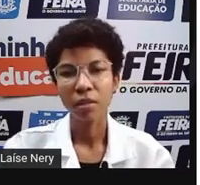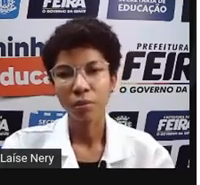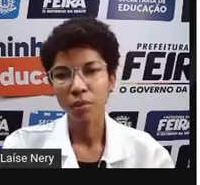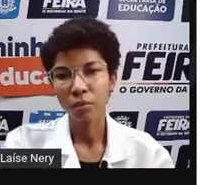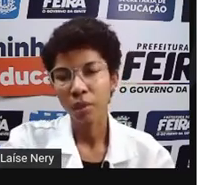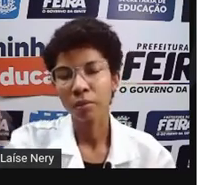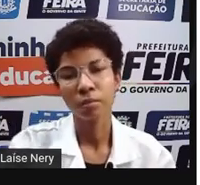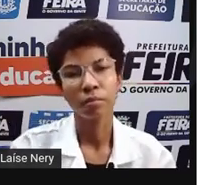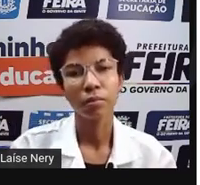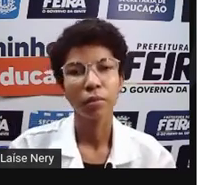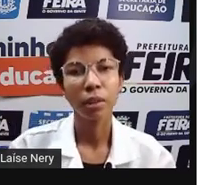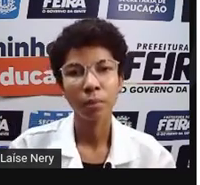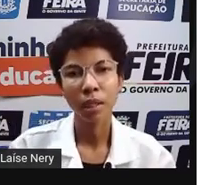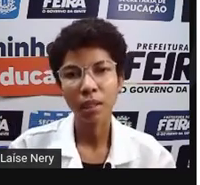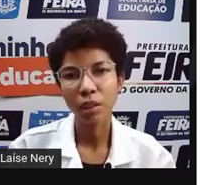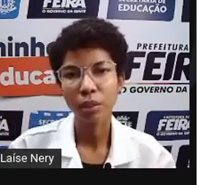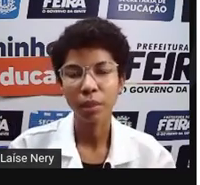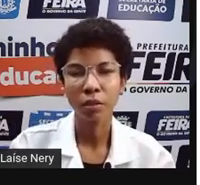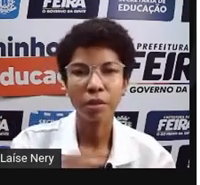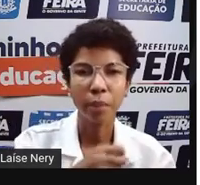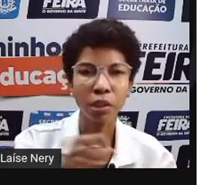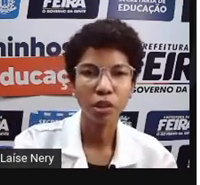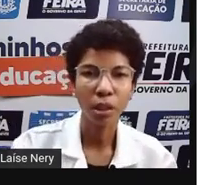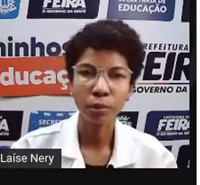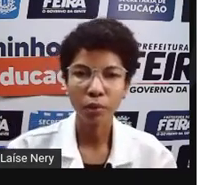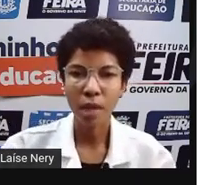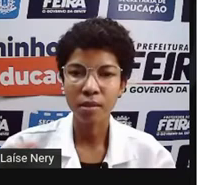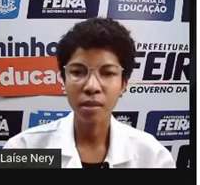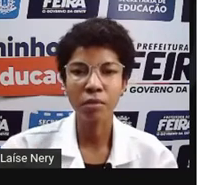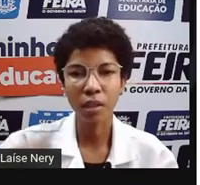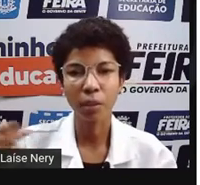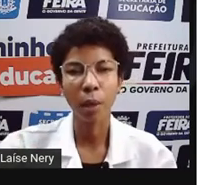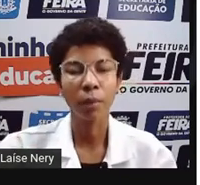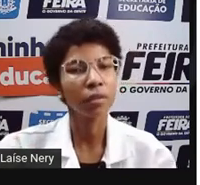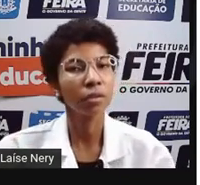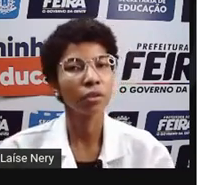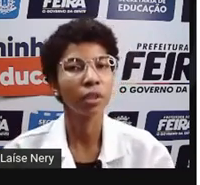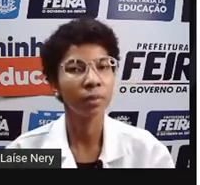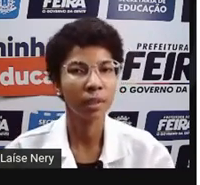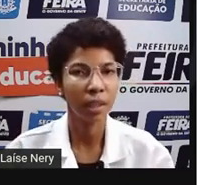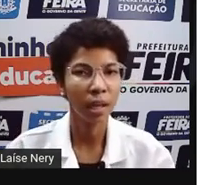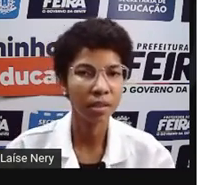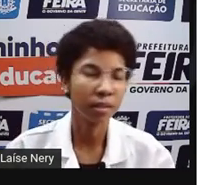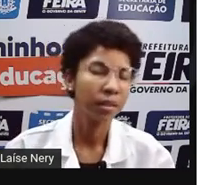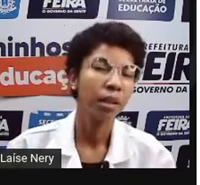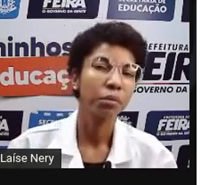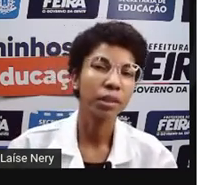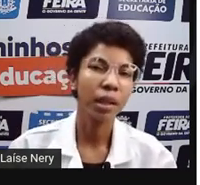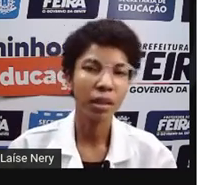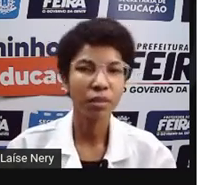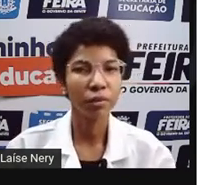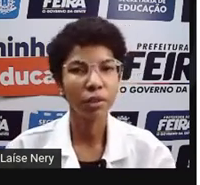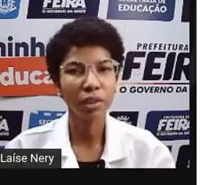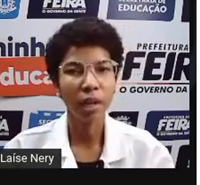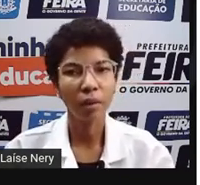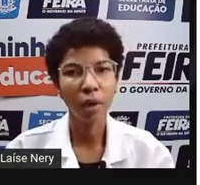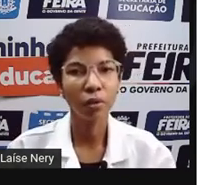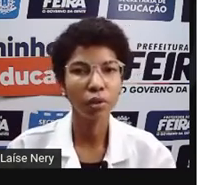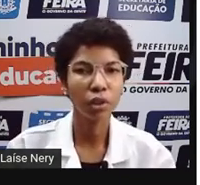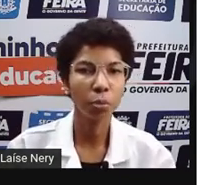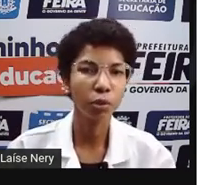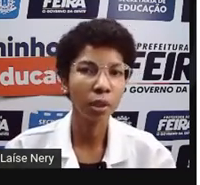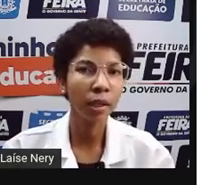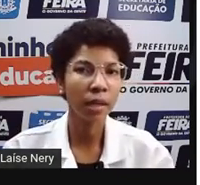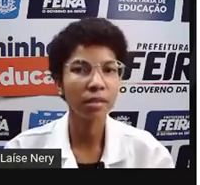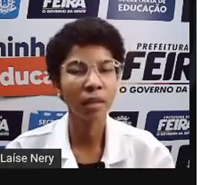eles não dão uma lista para nós preenchermos quais são os equipamentos que nós temos em casa, porque aí eles vão indicar qual